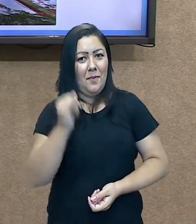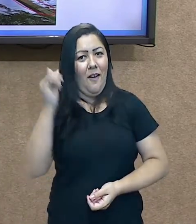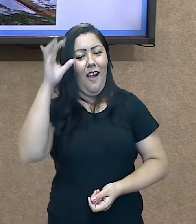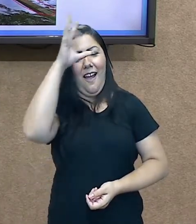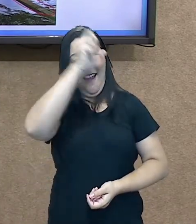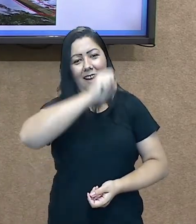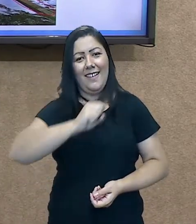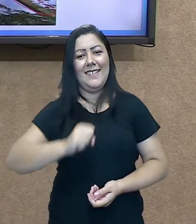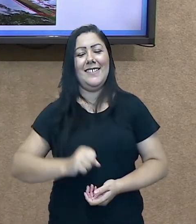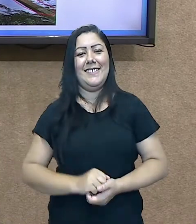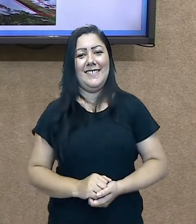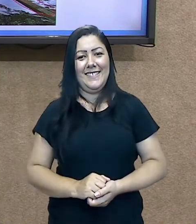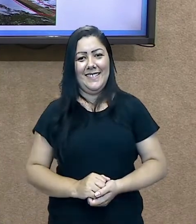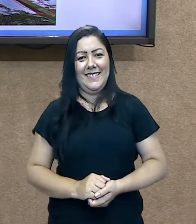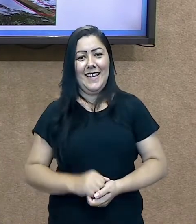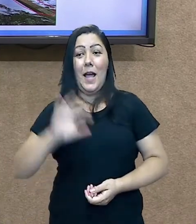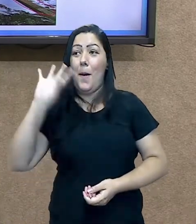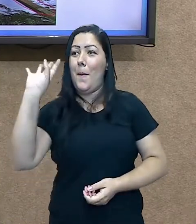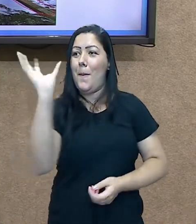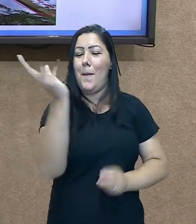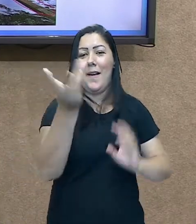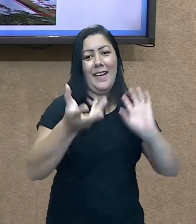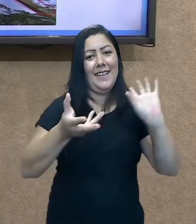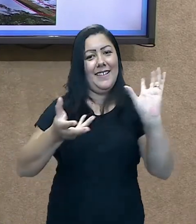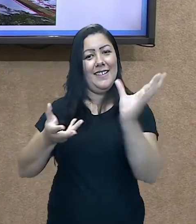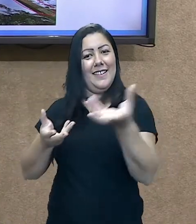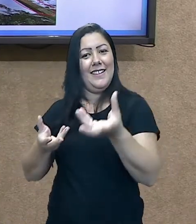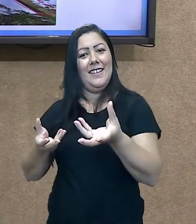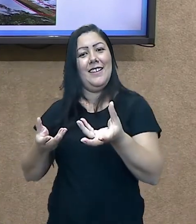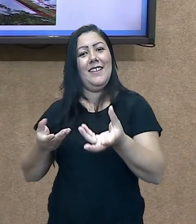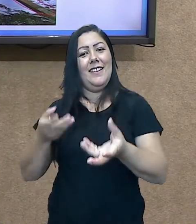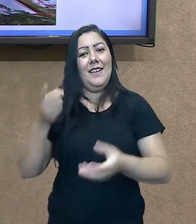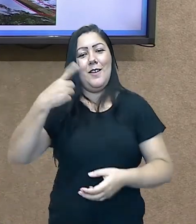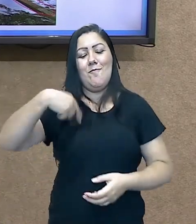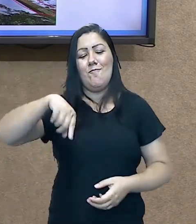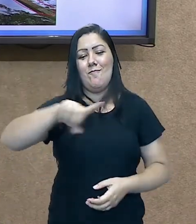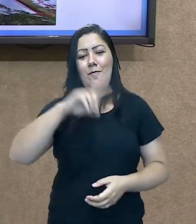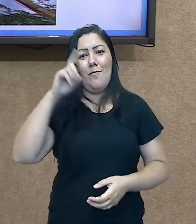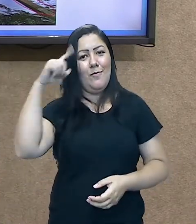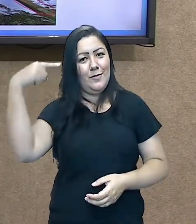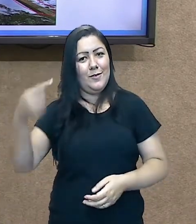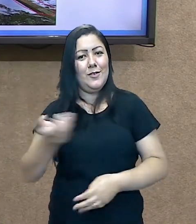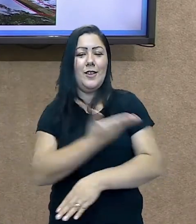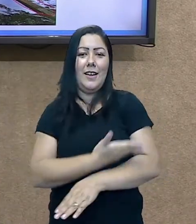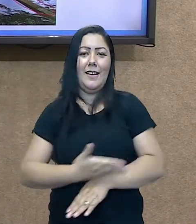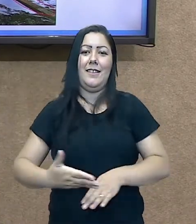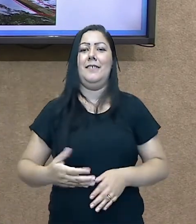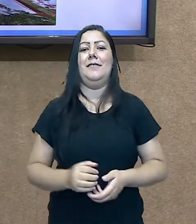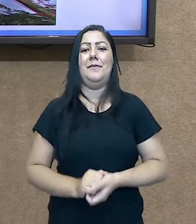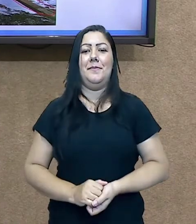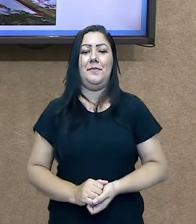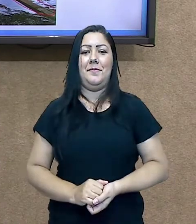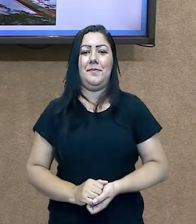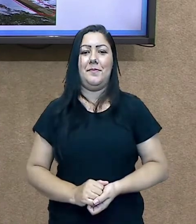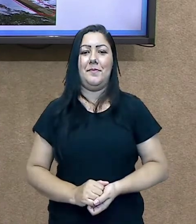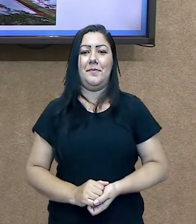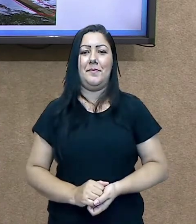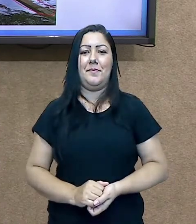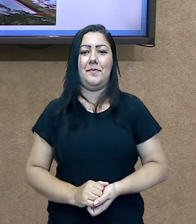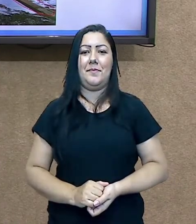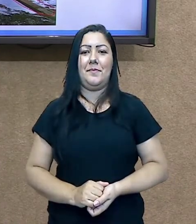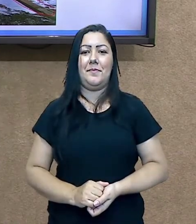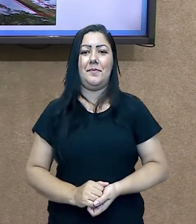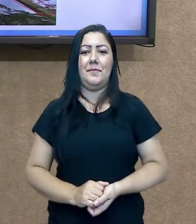e a paisagem faz parte do nosso dia a dia. Ok? Quero lembrar a você que